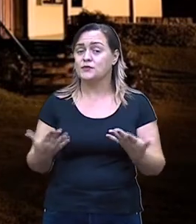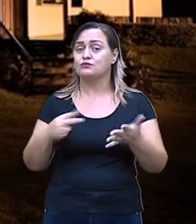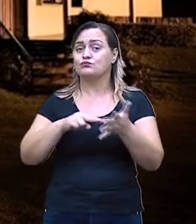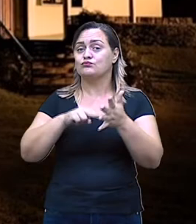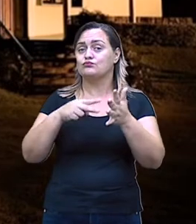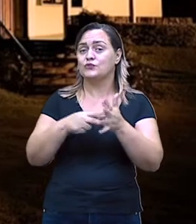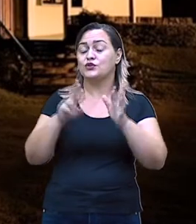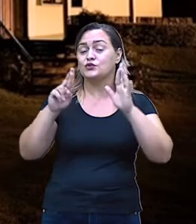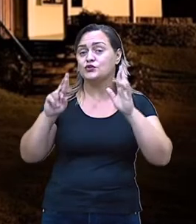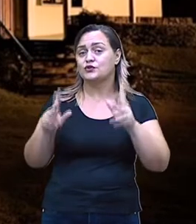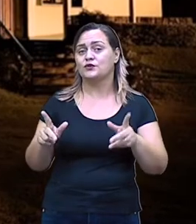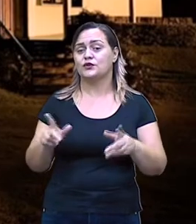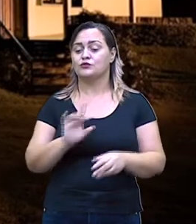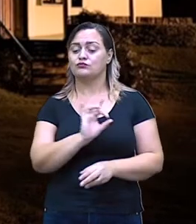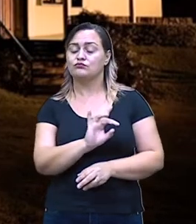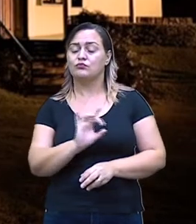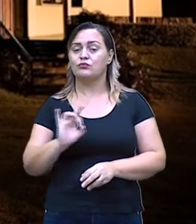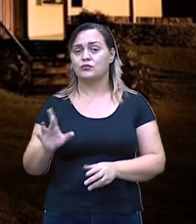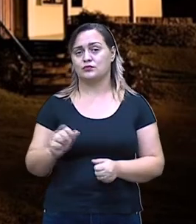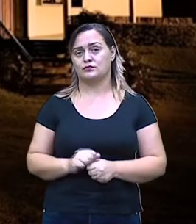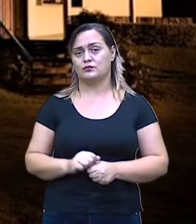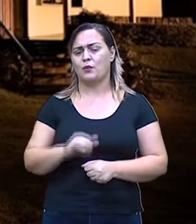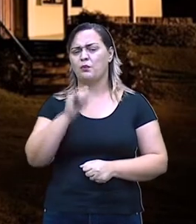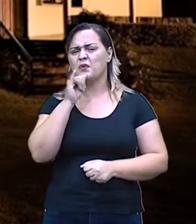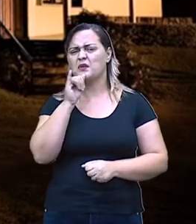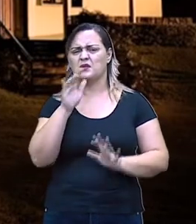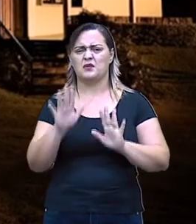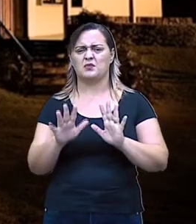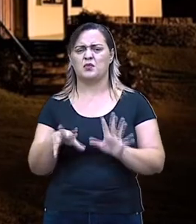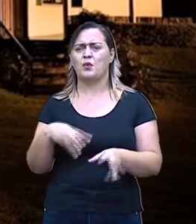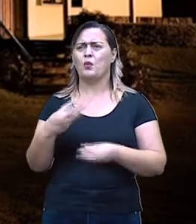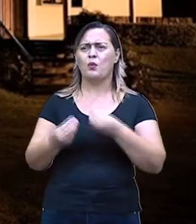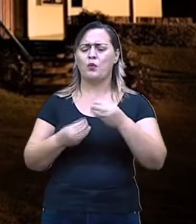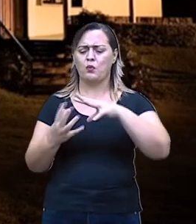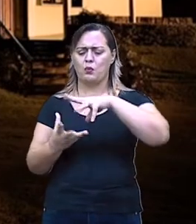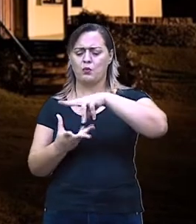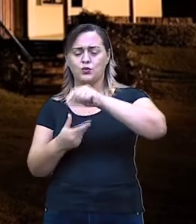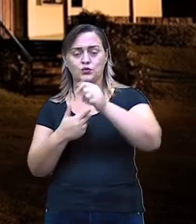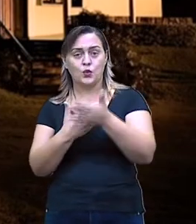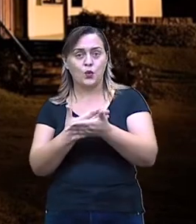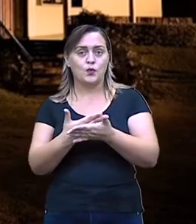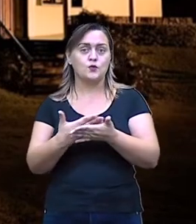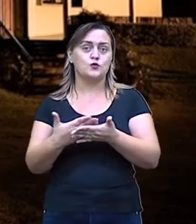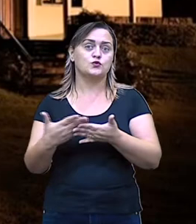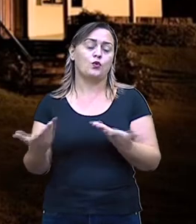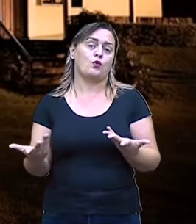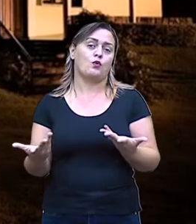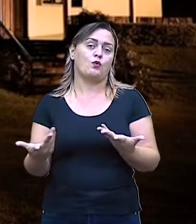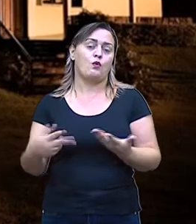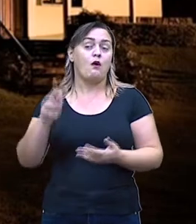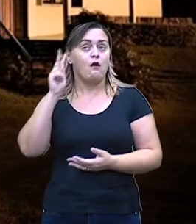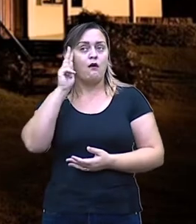falamos sobre a origem do mundo e a história dos homens, por exemplo, estamos nos referindo a quem?